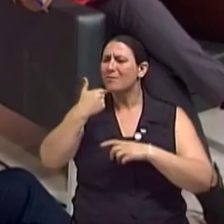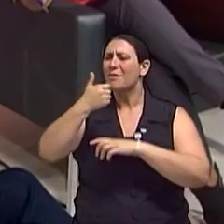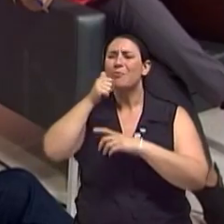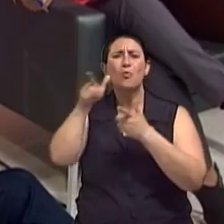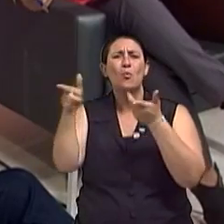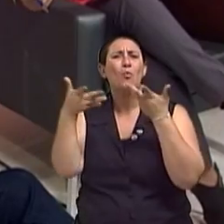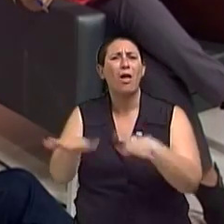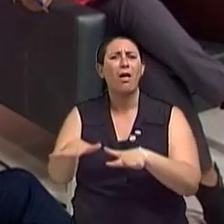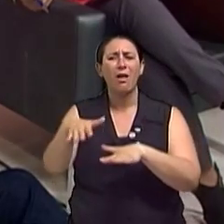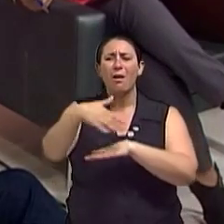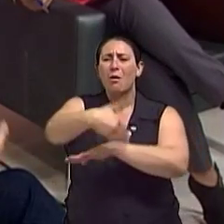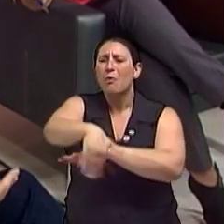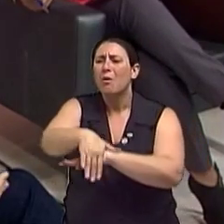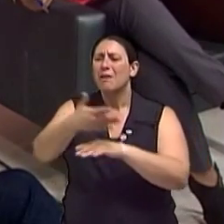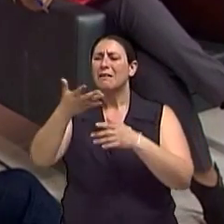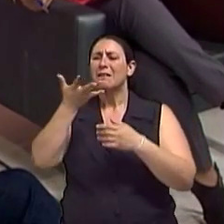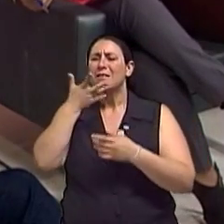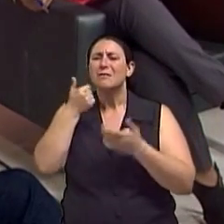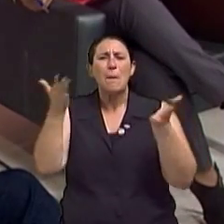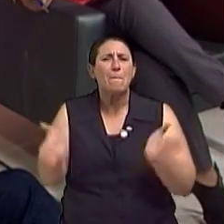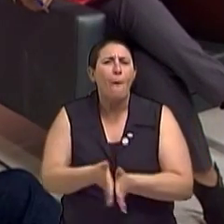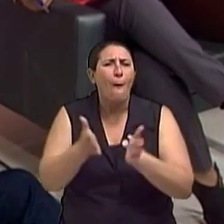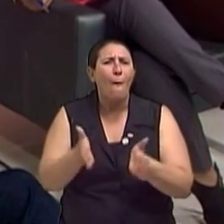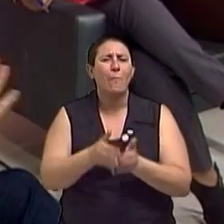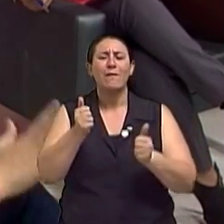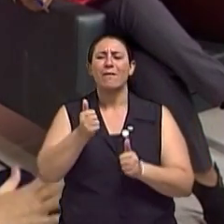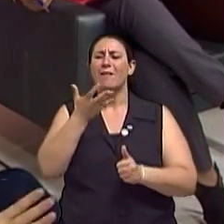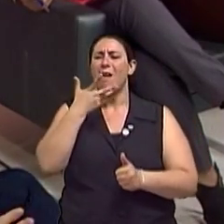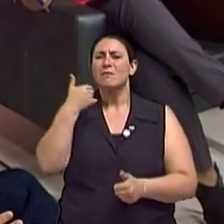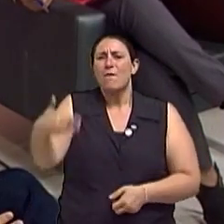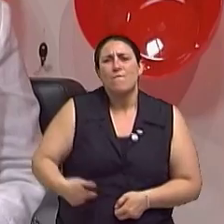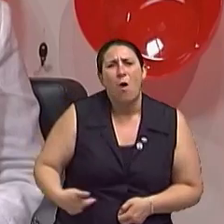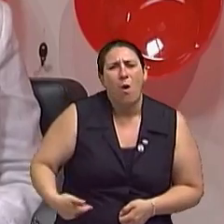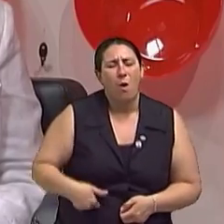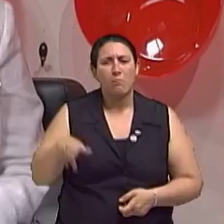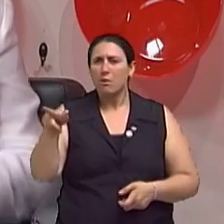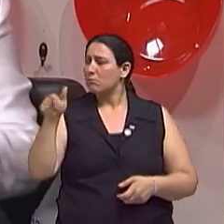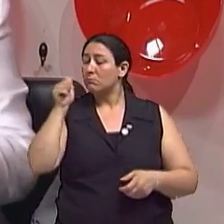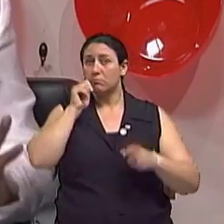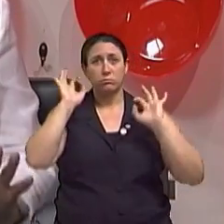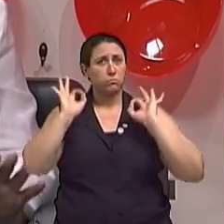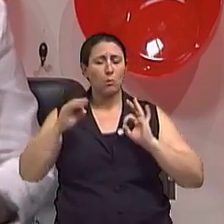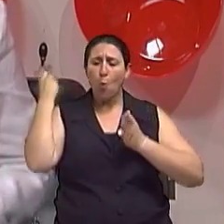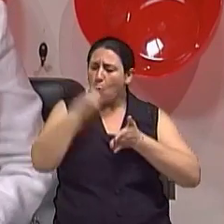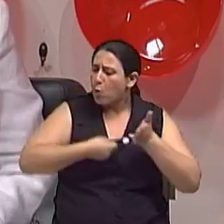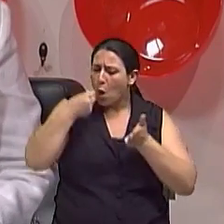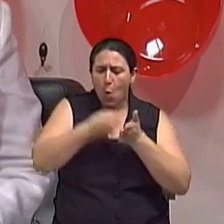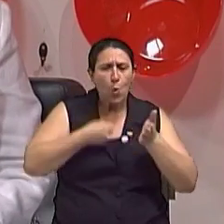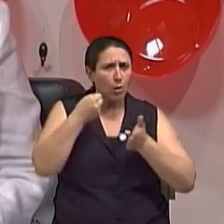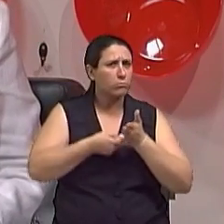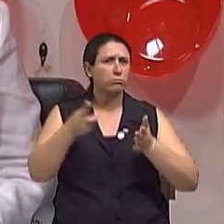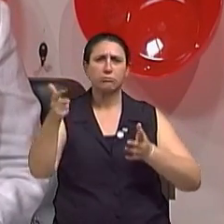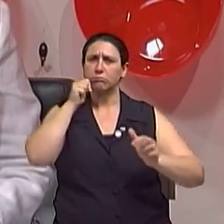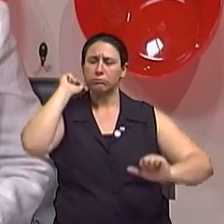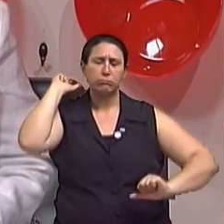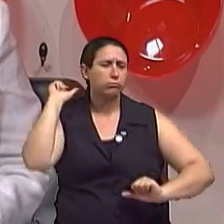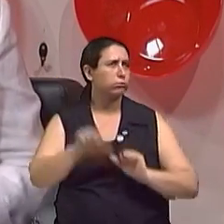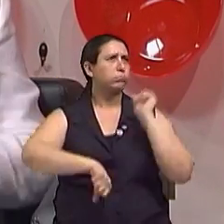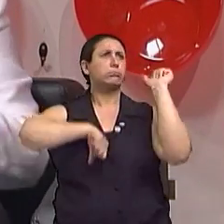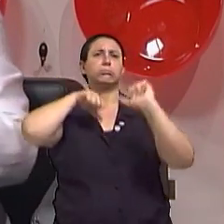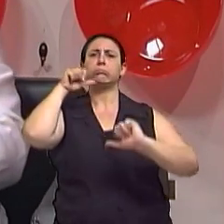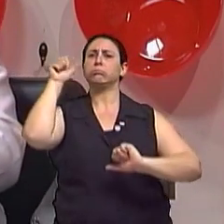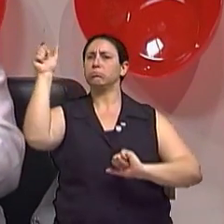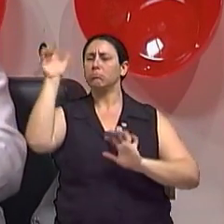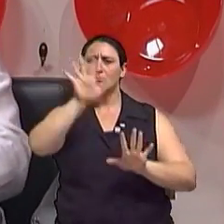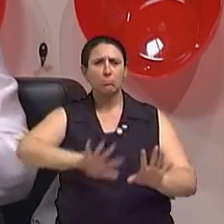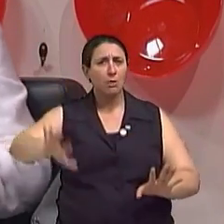deslustrição das crianças mais pobres, realmente fez a diferença no Brasil e fez a diferença para as camadas mais pobres da população.